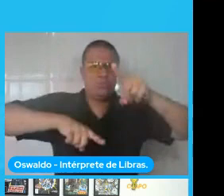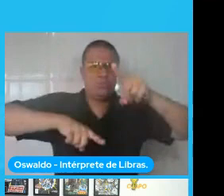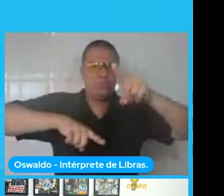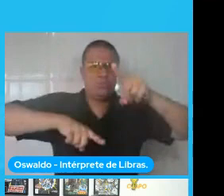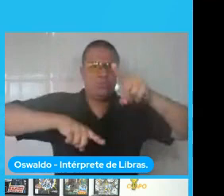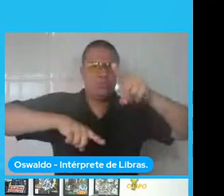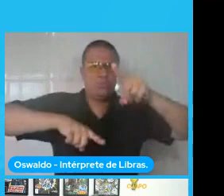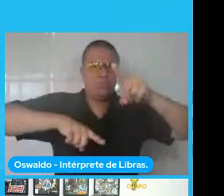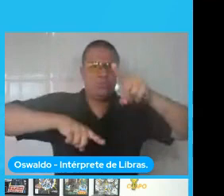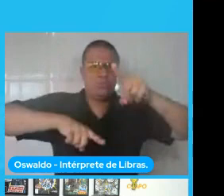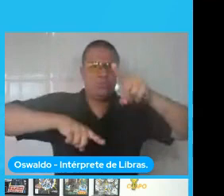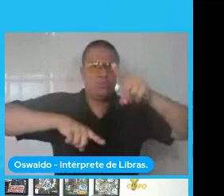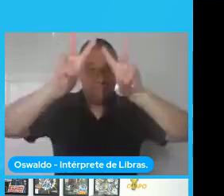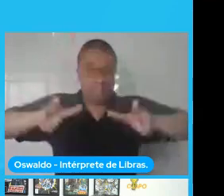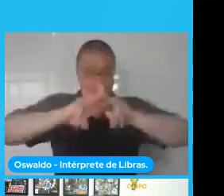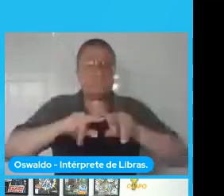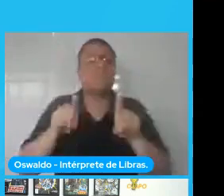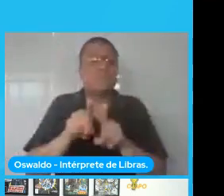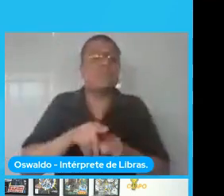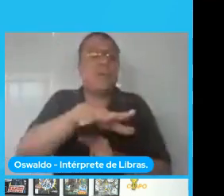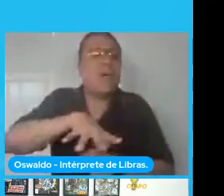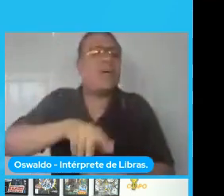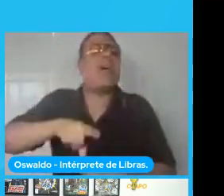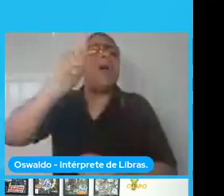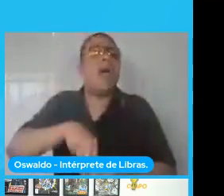Essa área, ela funciona basicamente